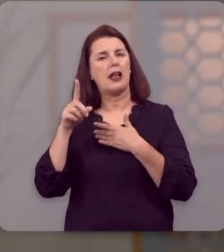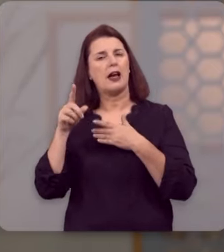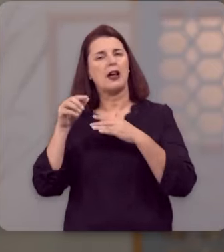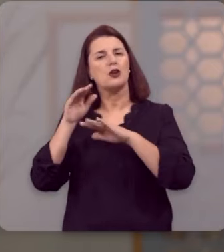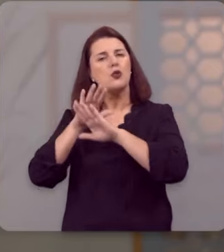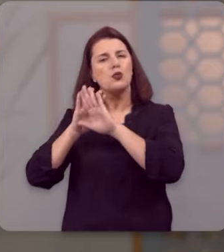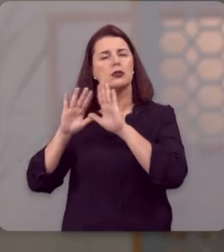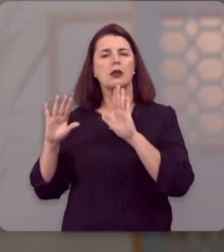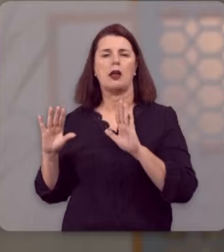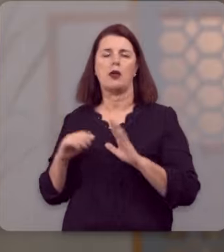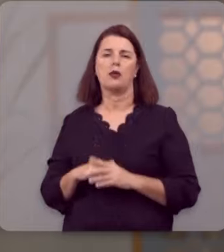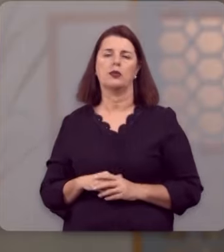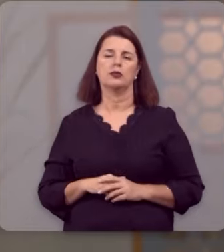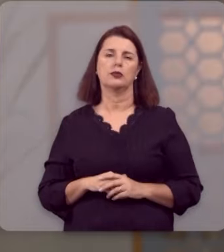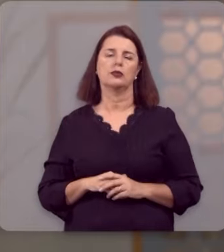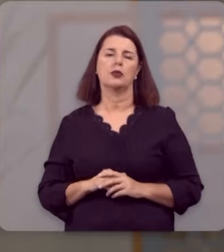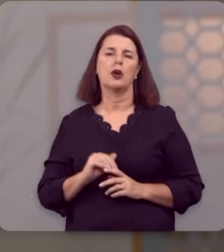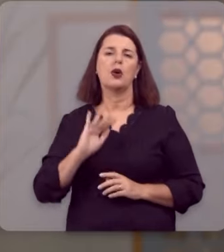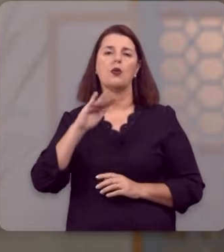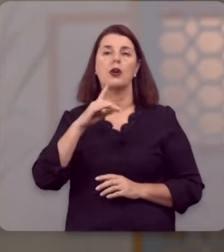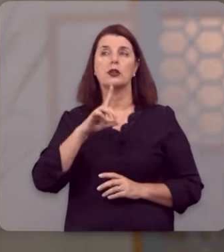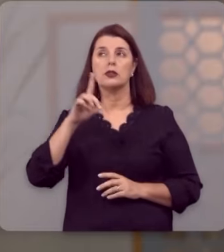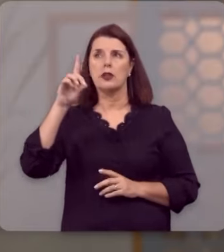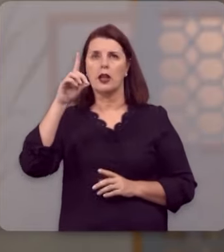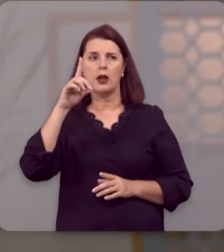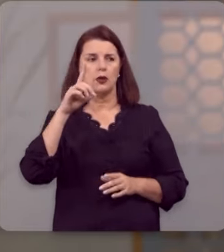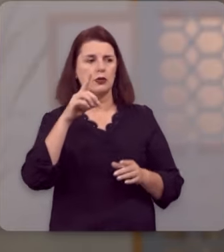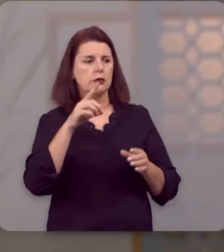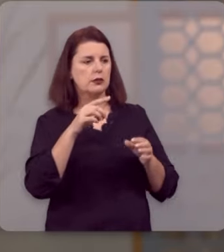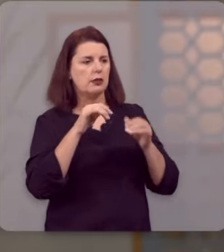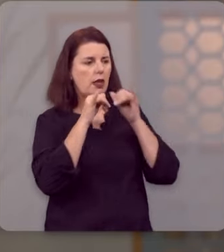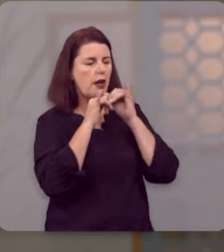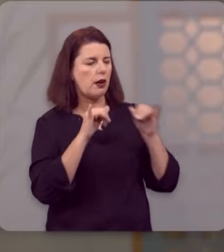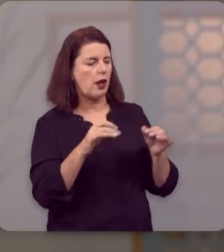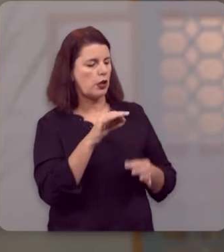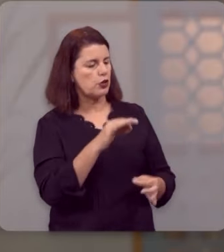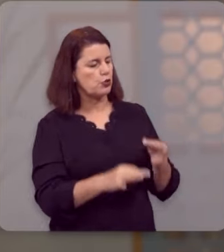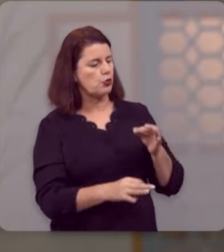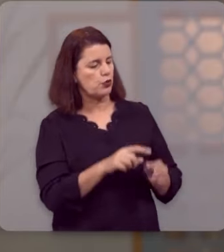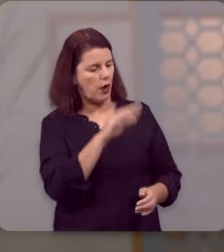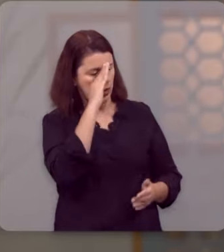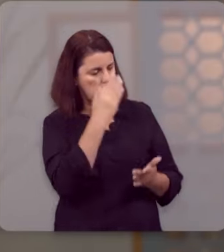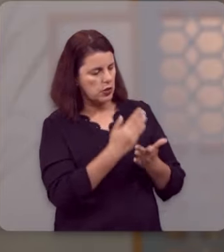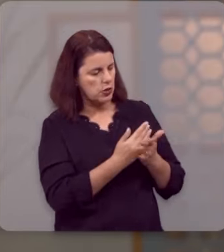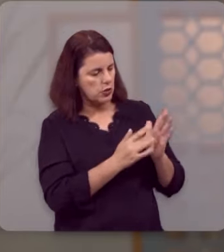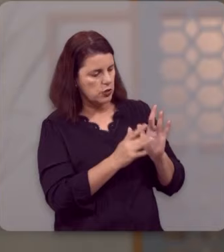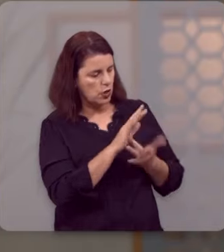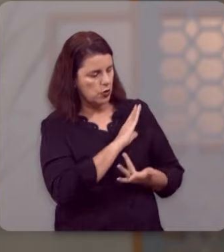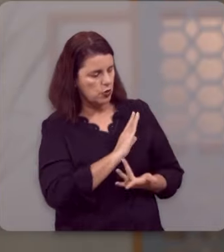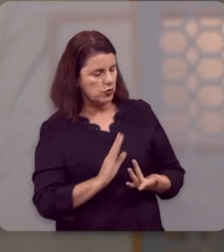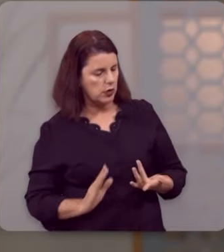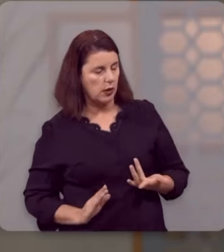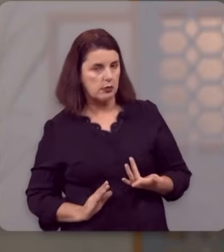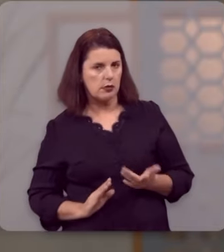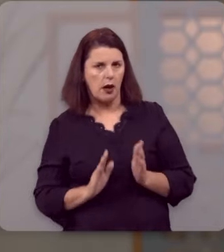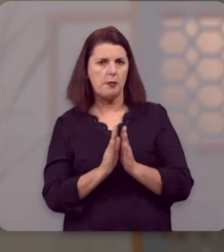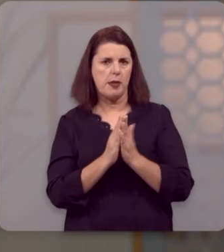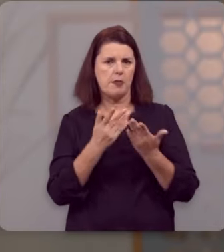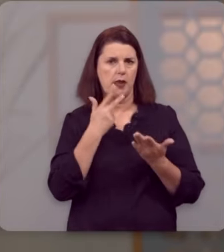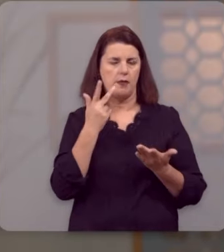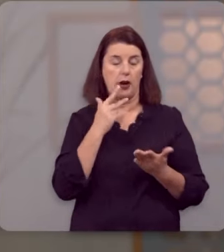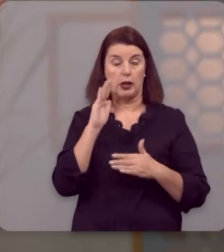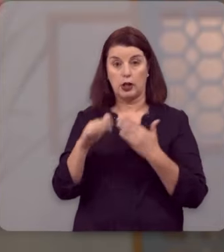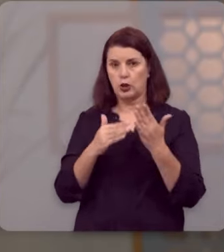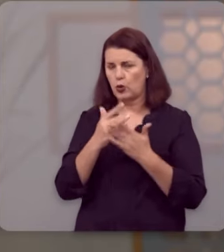no tribunal do céu, onde Deus declara justo aquele que crê em Jesus Cristo. A Bíblia diz